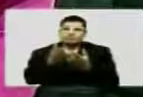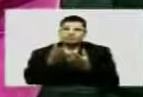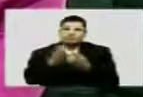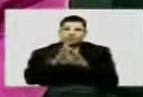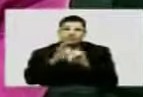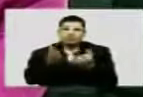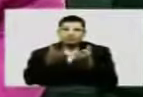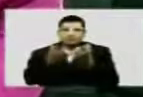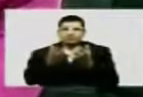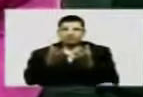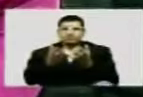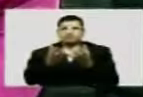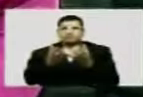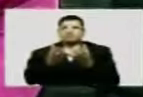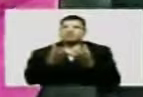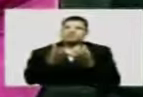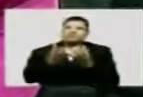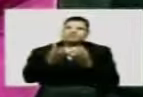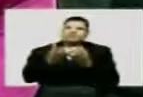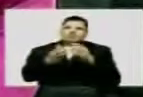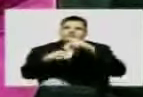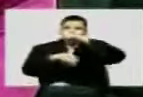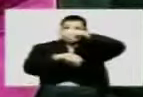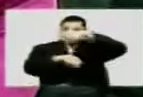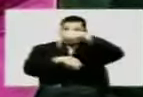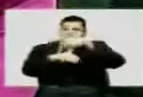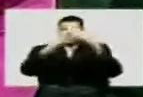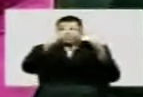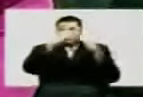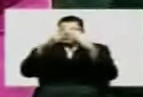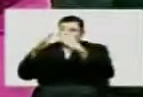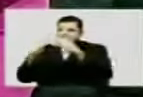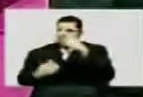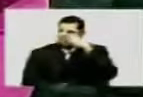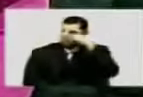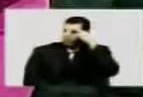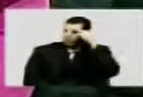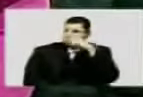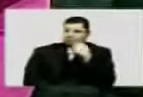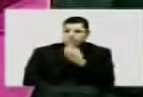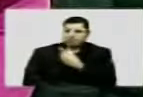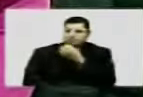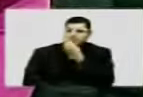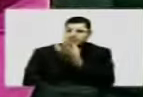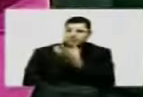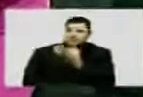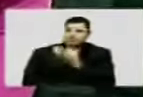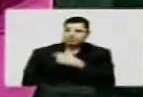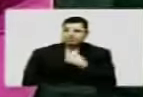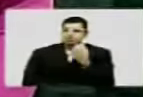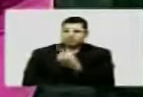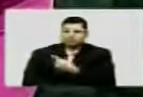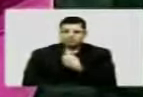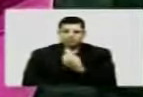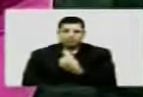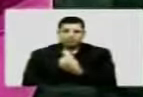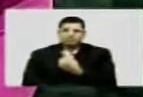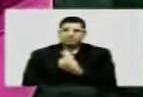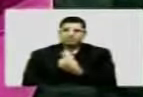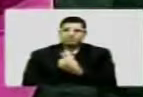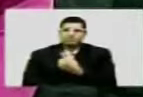Além de, do país vizinho, que é uma vergonha para nós, né, os nossos